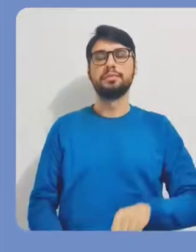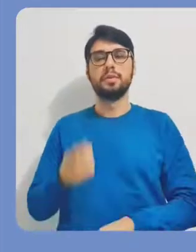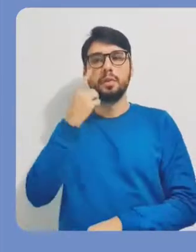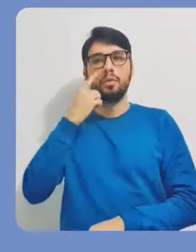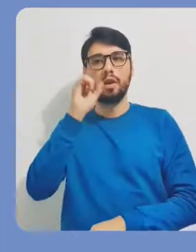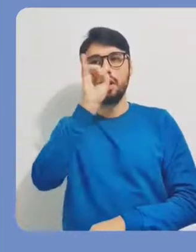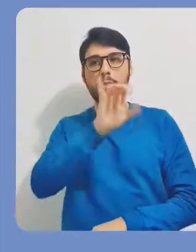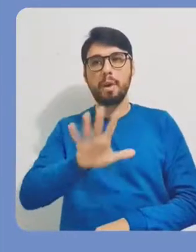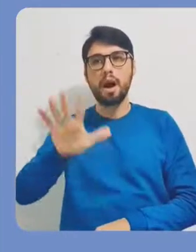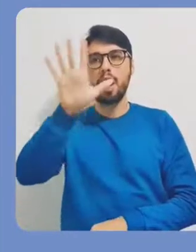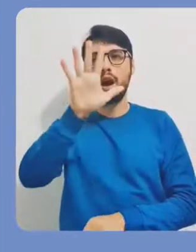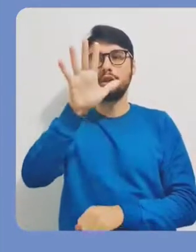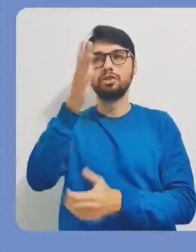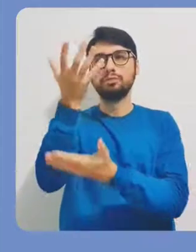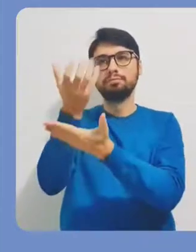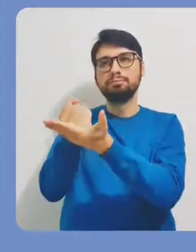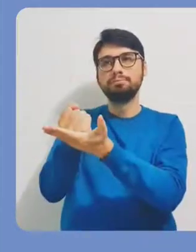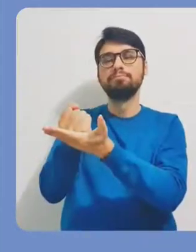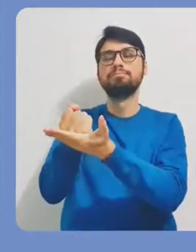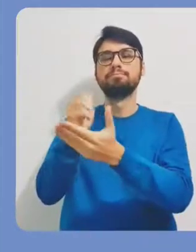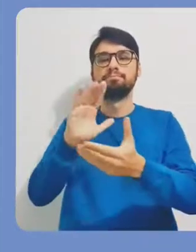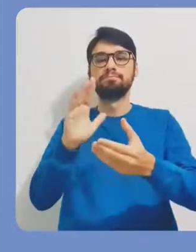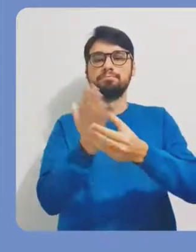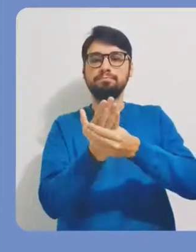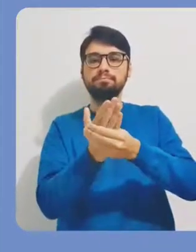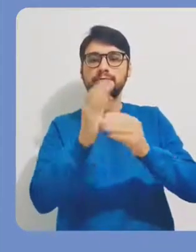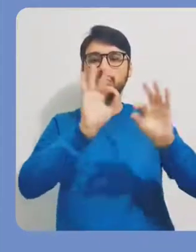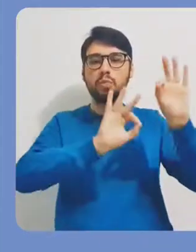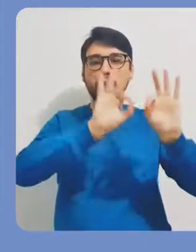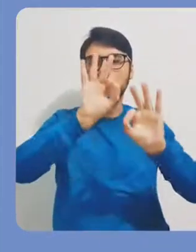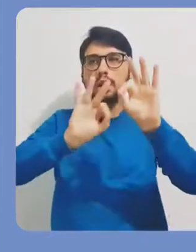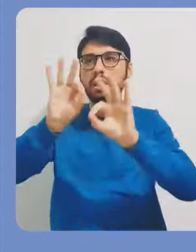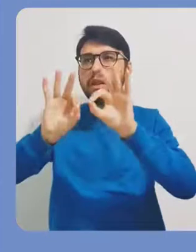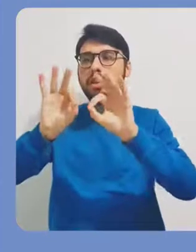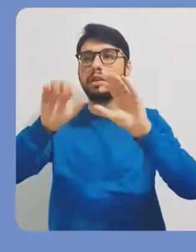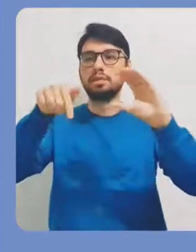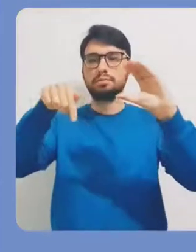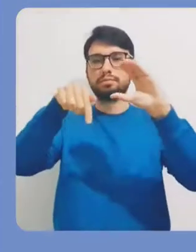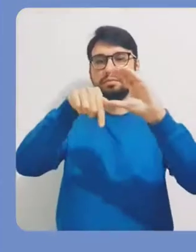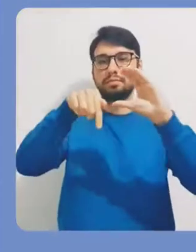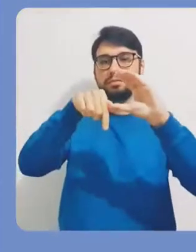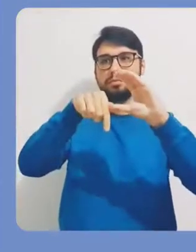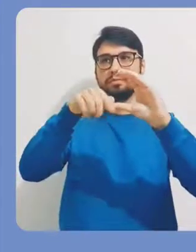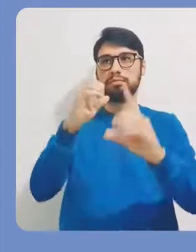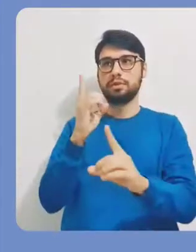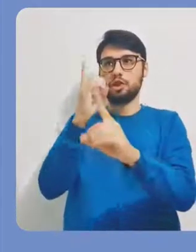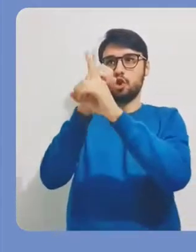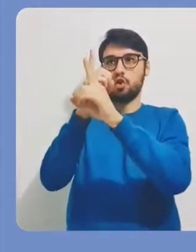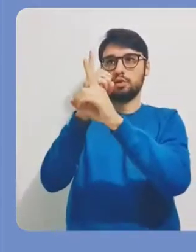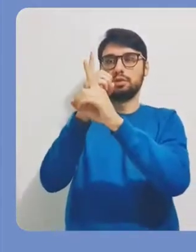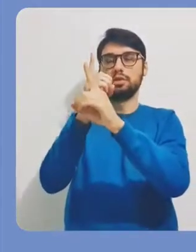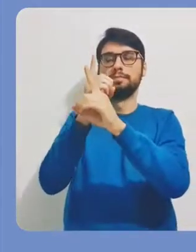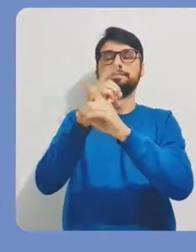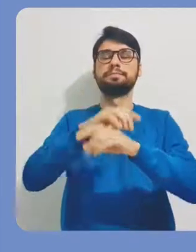Então, aqui eu vou enviar um arquivo que vai ser a imagem da logo do CNPq.